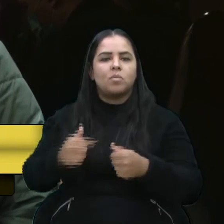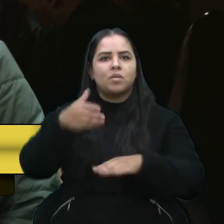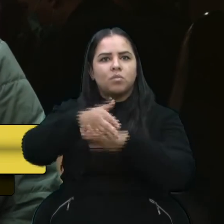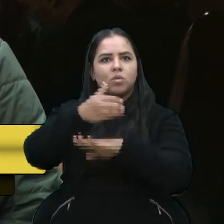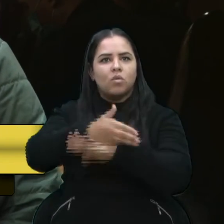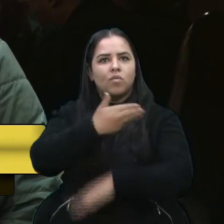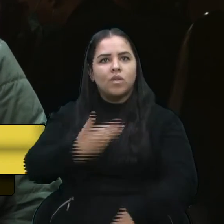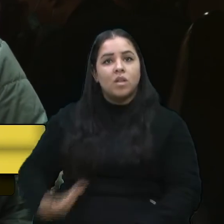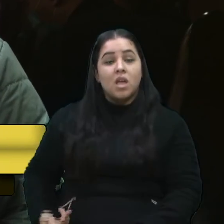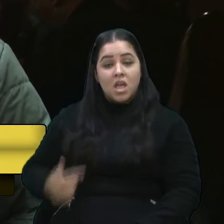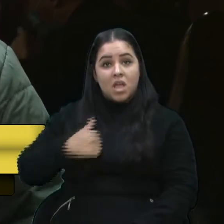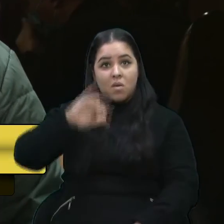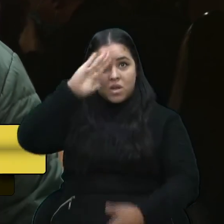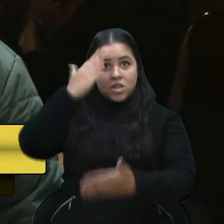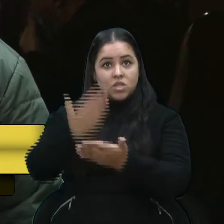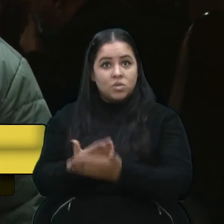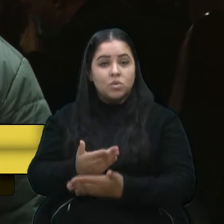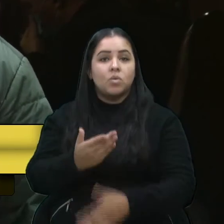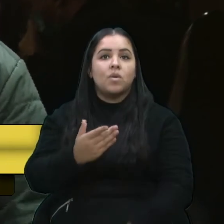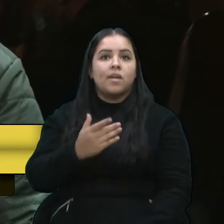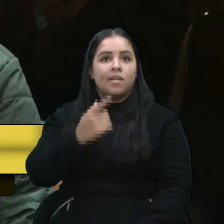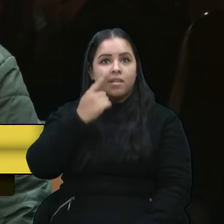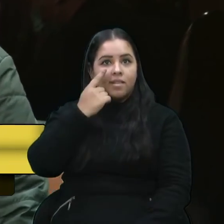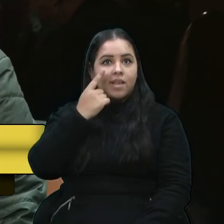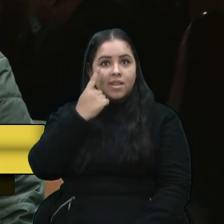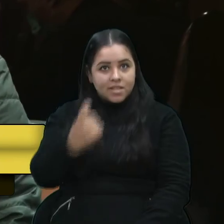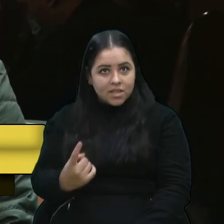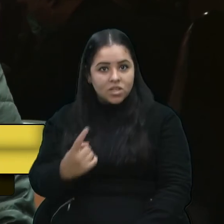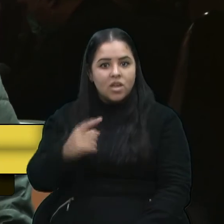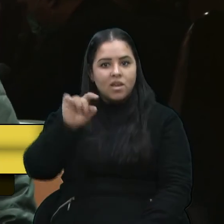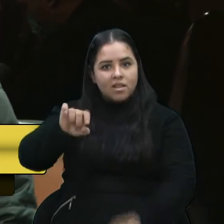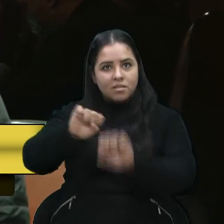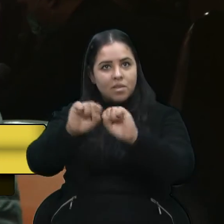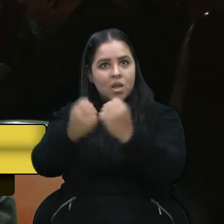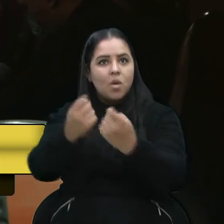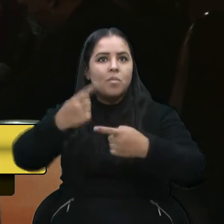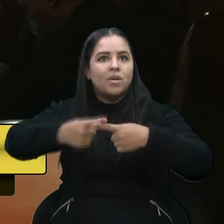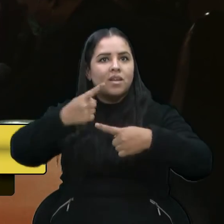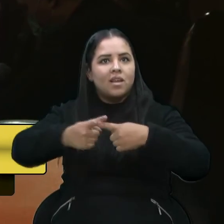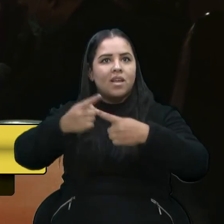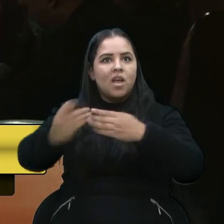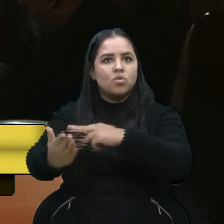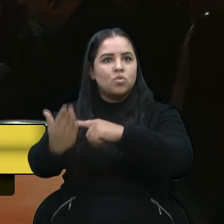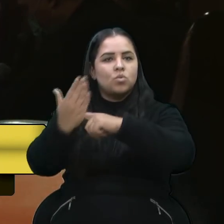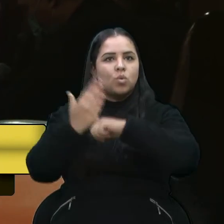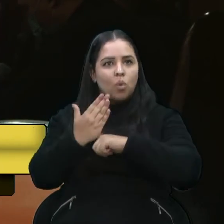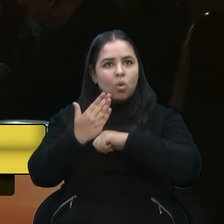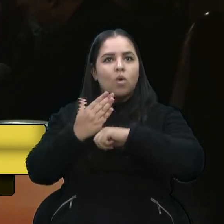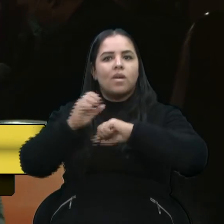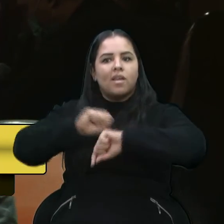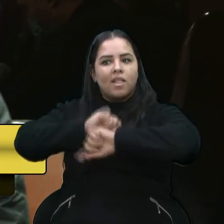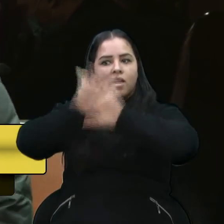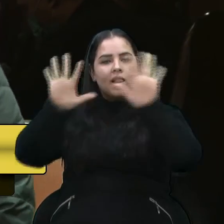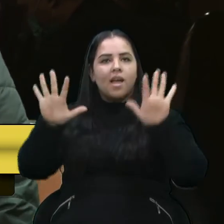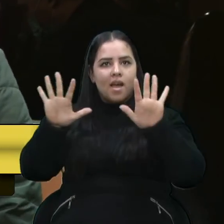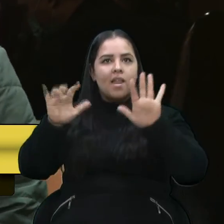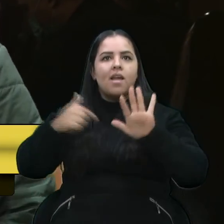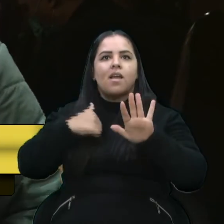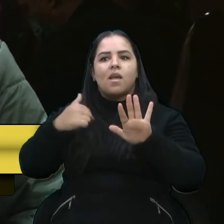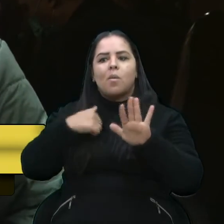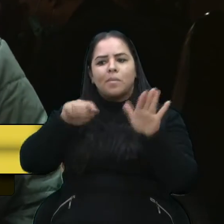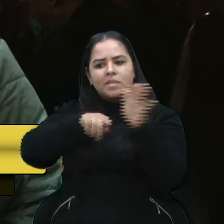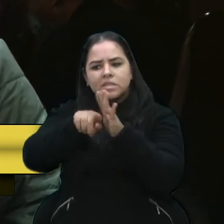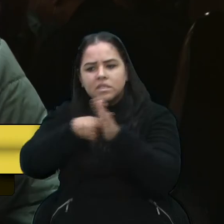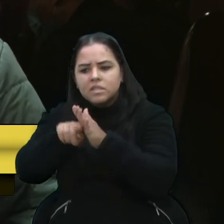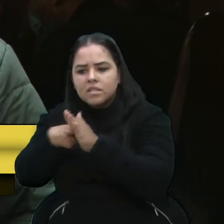eu acho interessante aquele seminário, porque nos ajudou, nos esclareceu, andei pesquisando um pouco